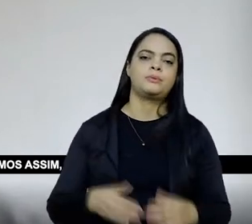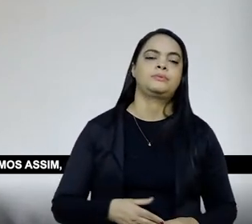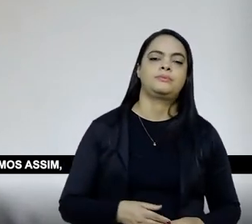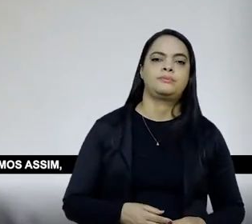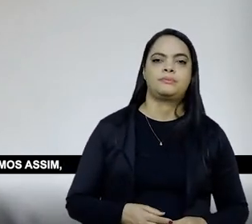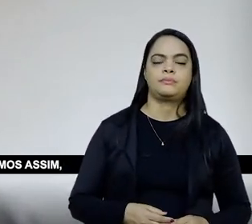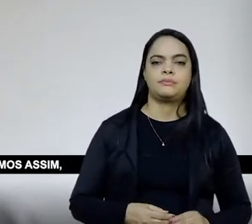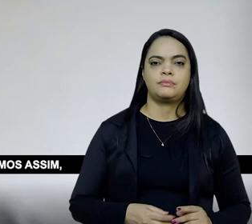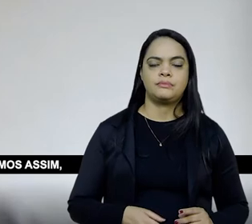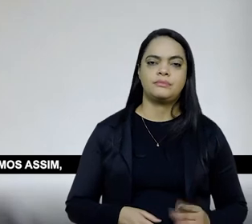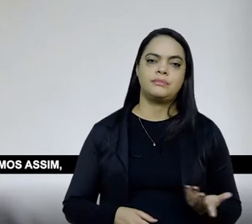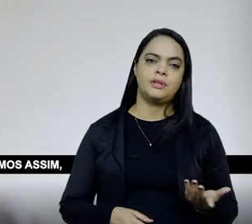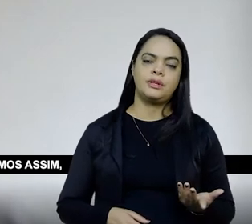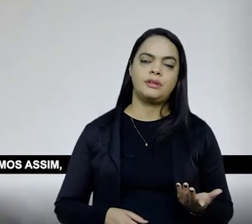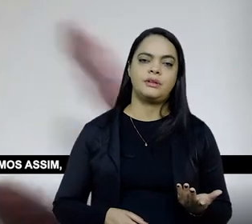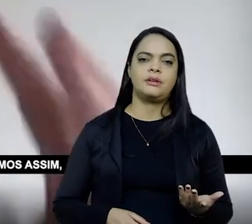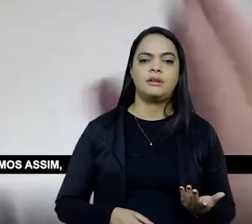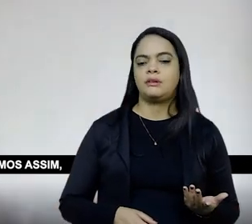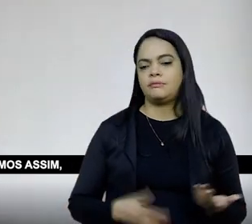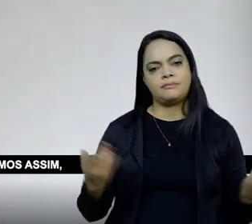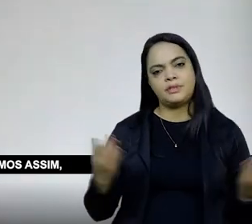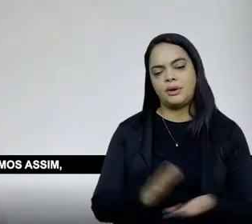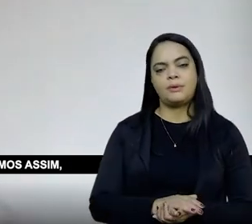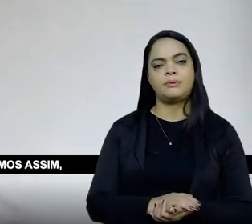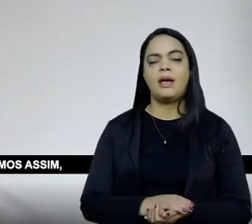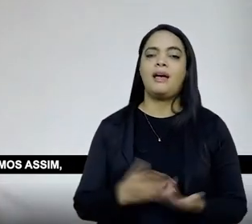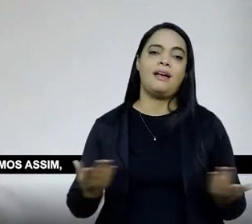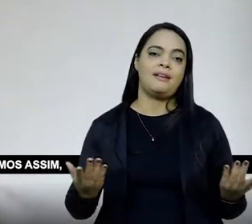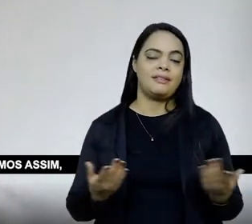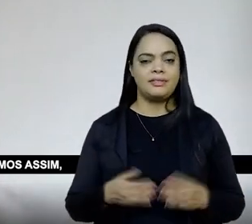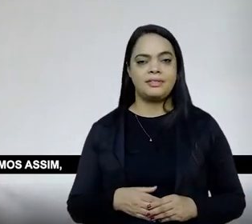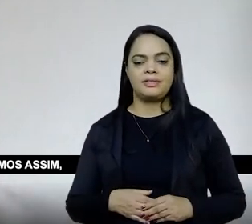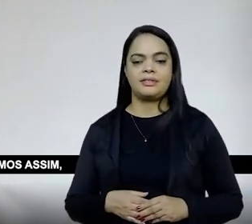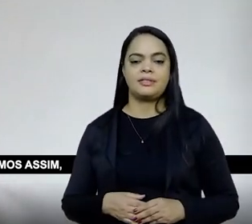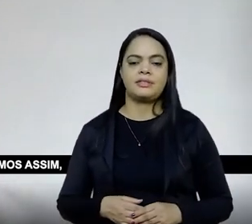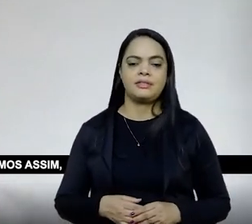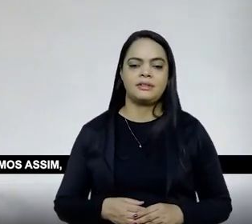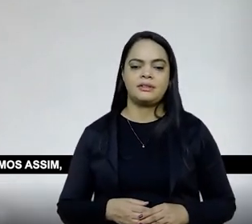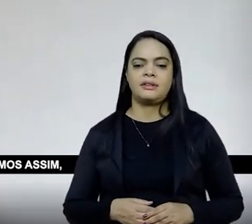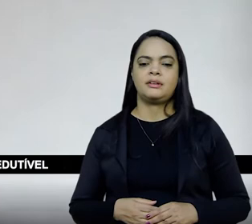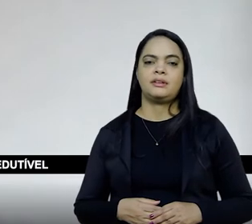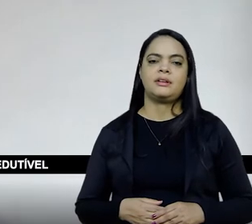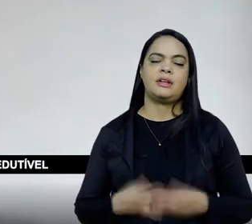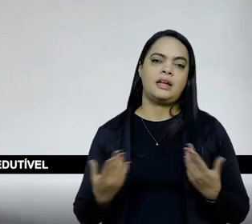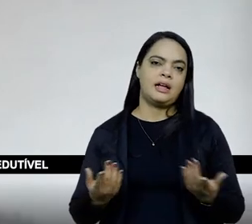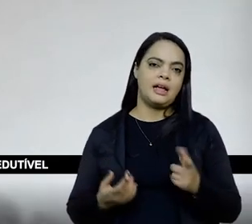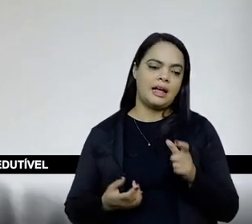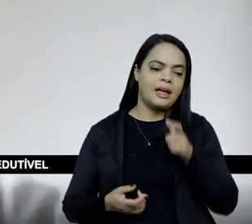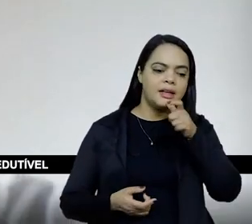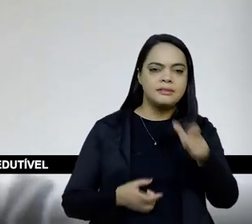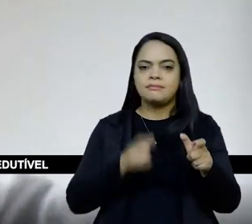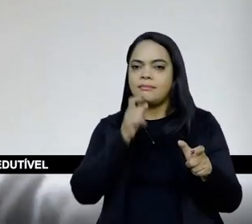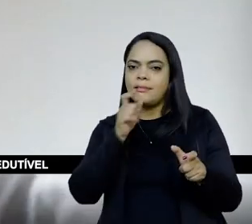talvez a gente não tenha dado, mas é isso, assim, um pouco a, nem sempre, digamos assim, as palavras